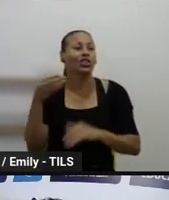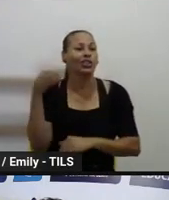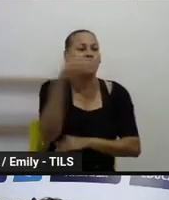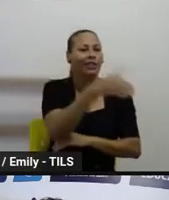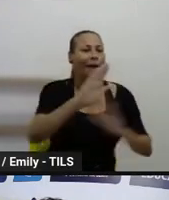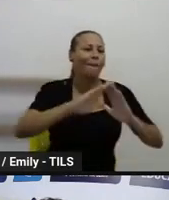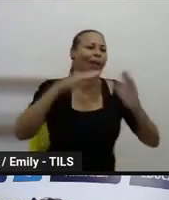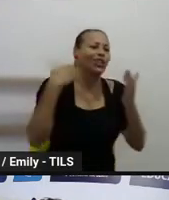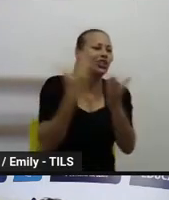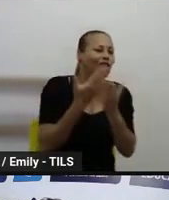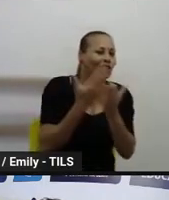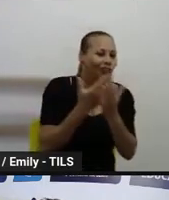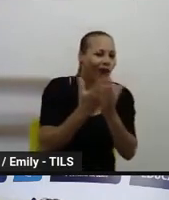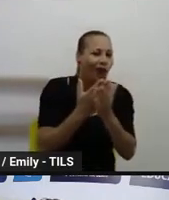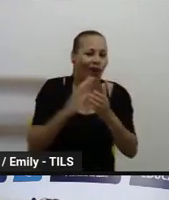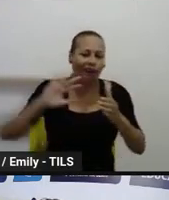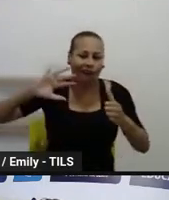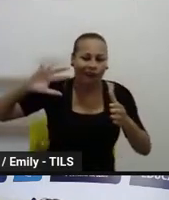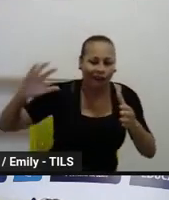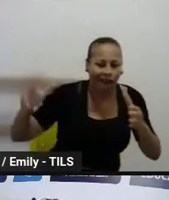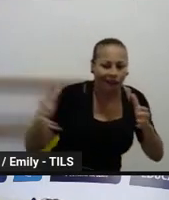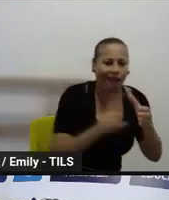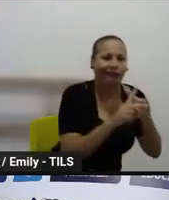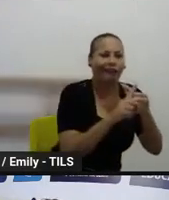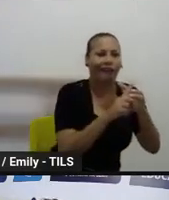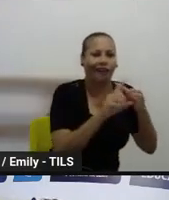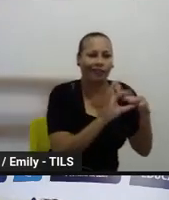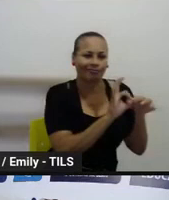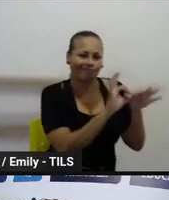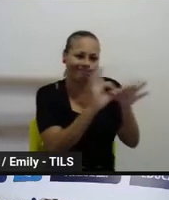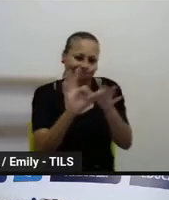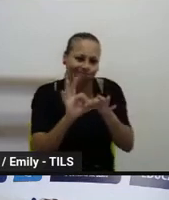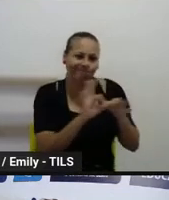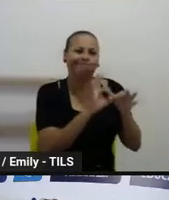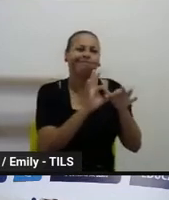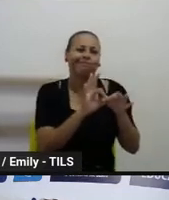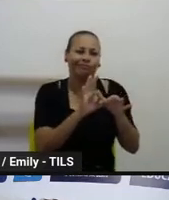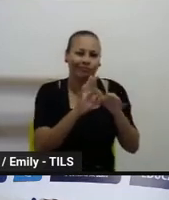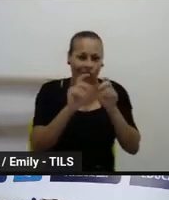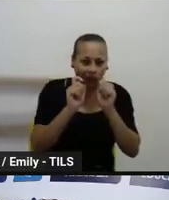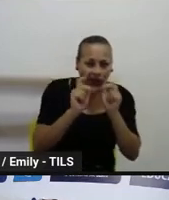de acolhimento, então, estudantes internacionais, tá bem?